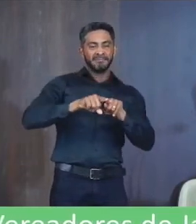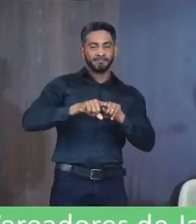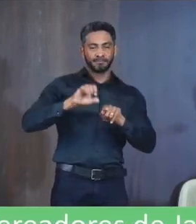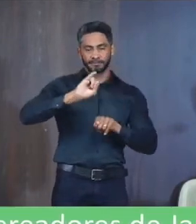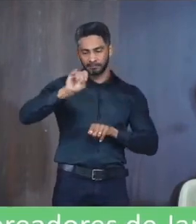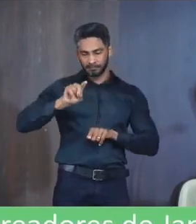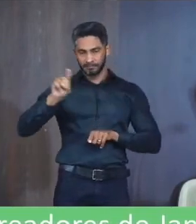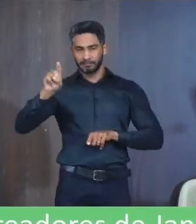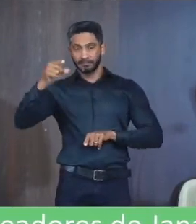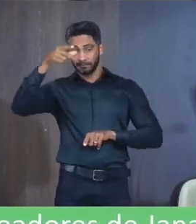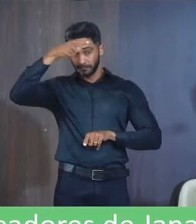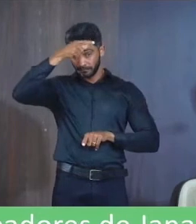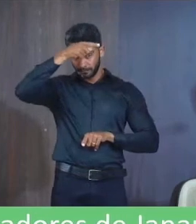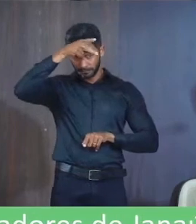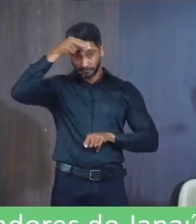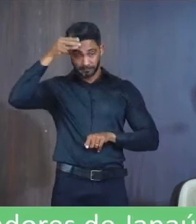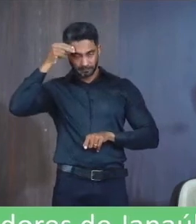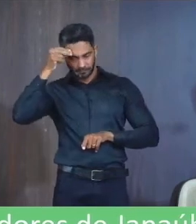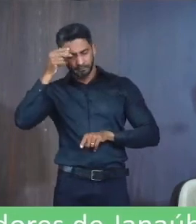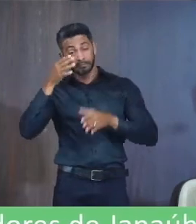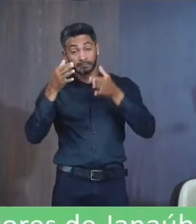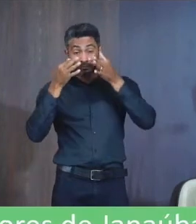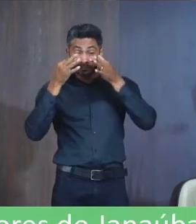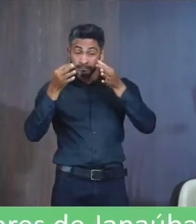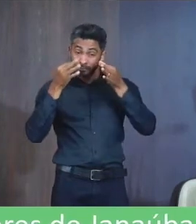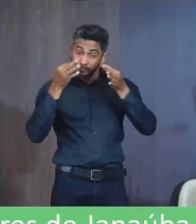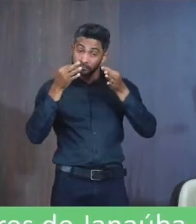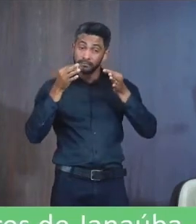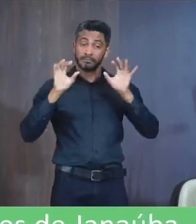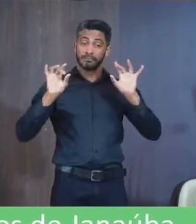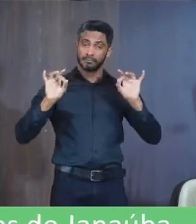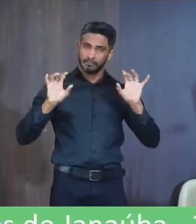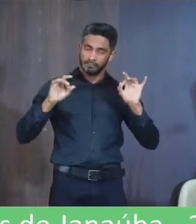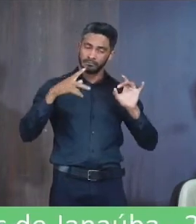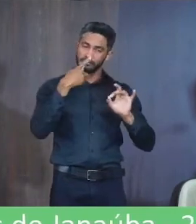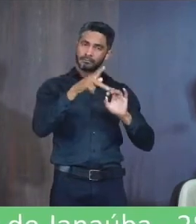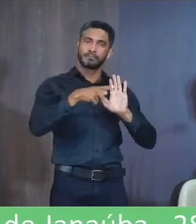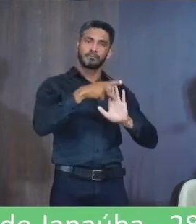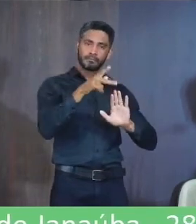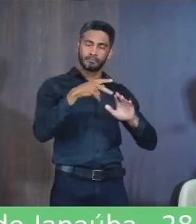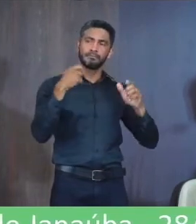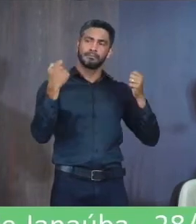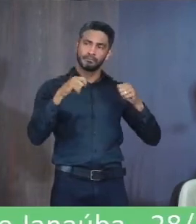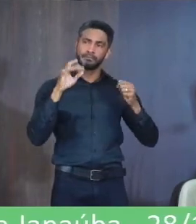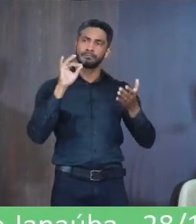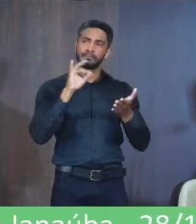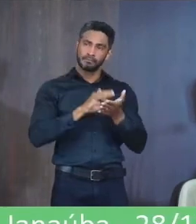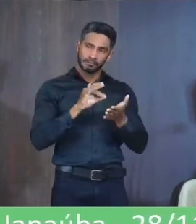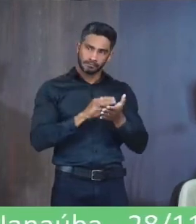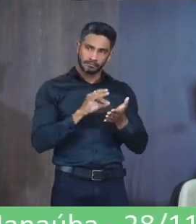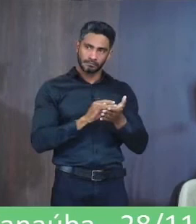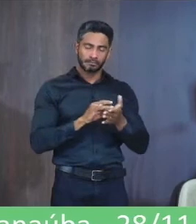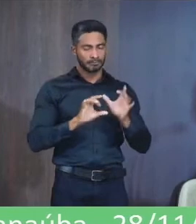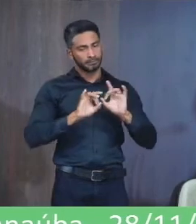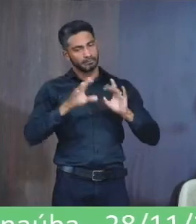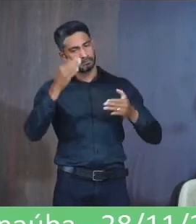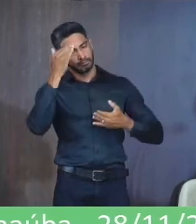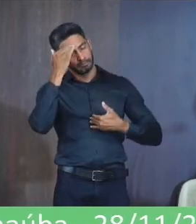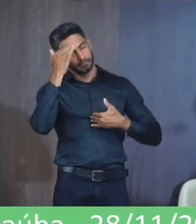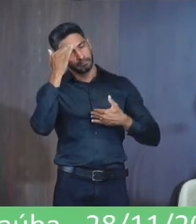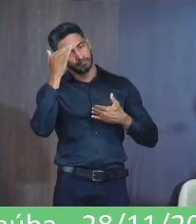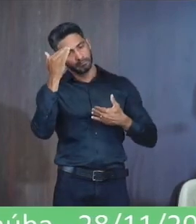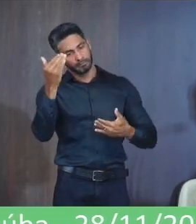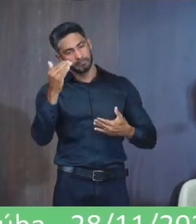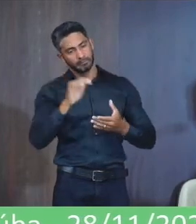Que dê essa atenção Especial Aquele projeto Que é muito importante Que precisa Realmente está precisando Mais ou mais Obrigado